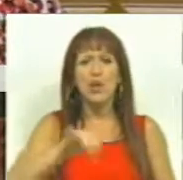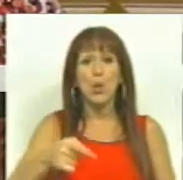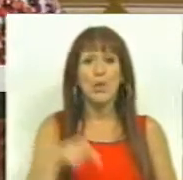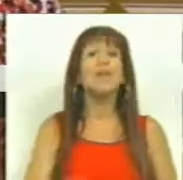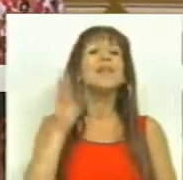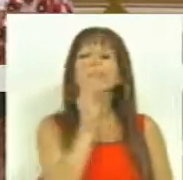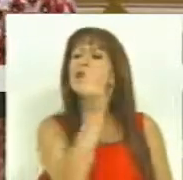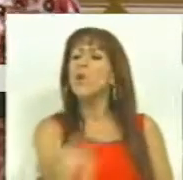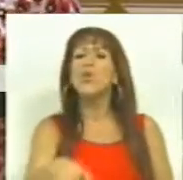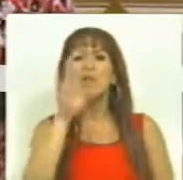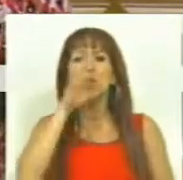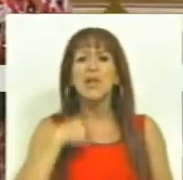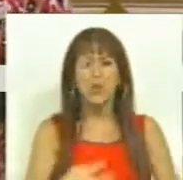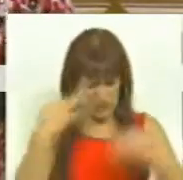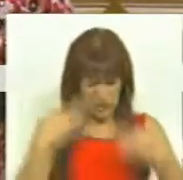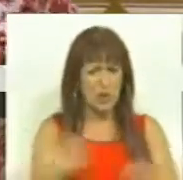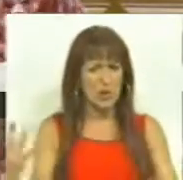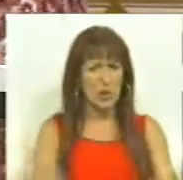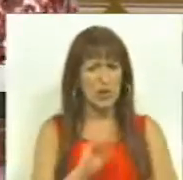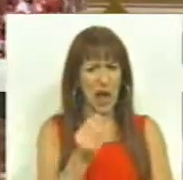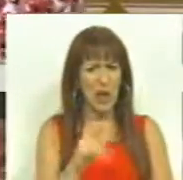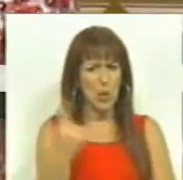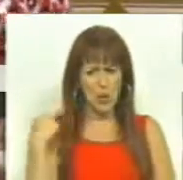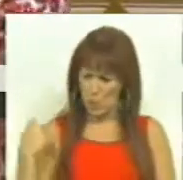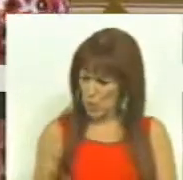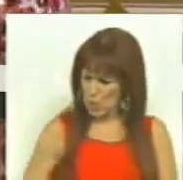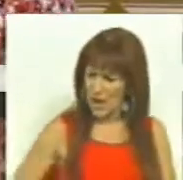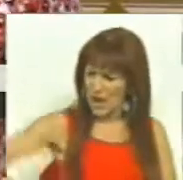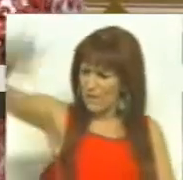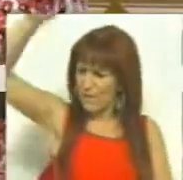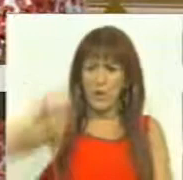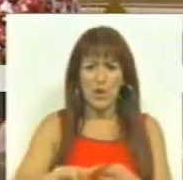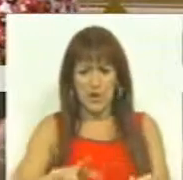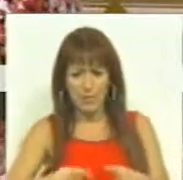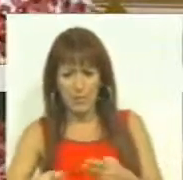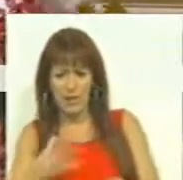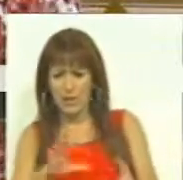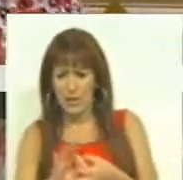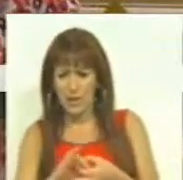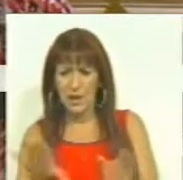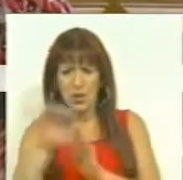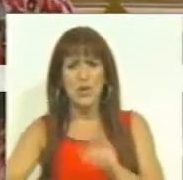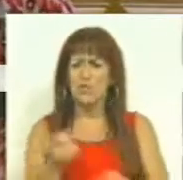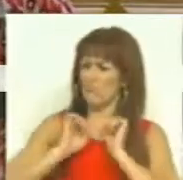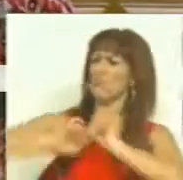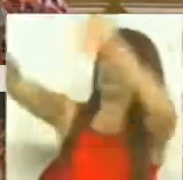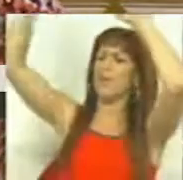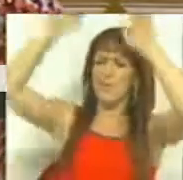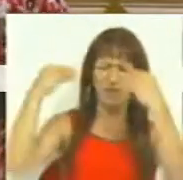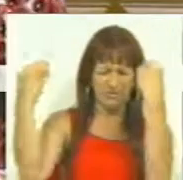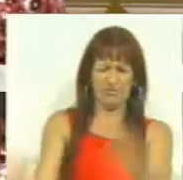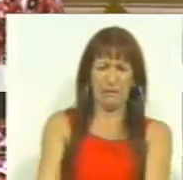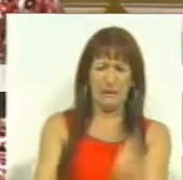destes alunos e se entende justo que um aluno que ao longo do seu percurso teve adequações curriculares tenha que ser atirado para a